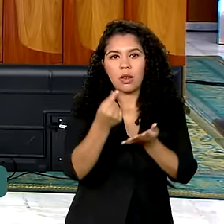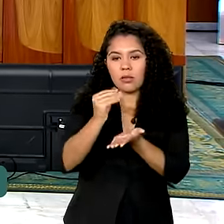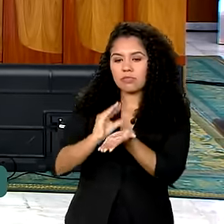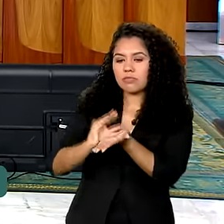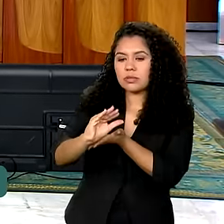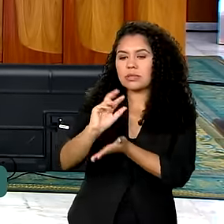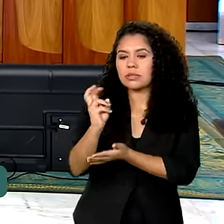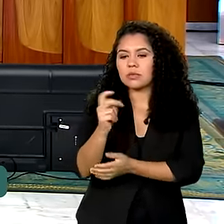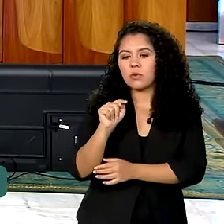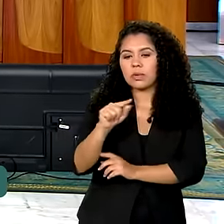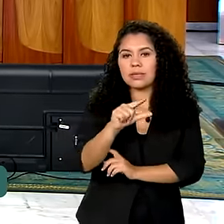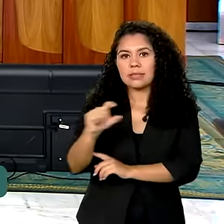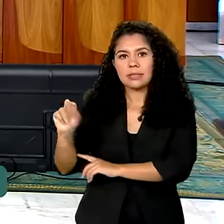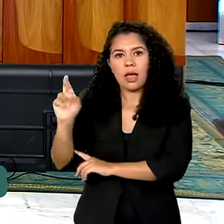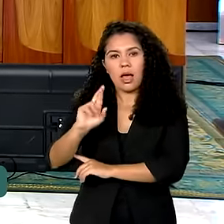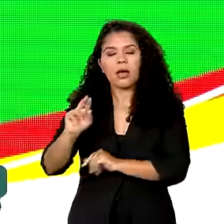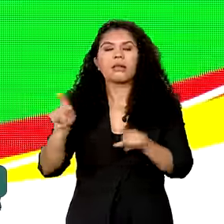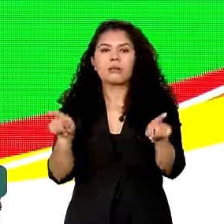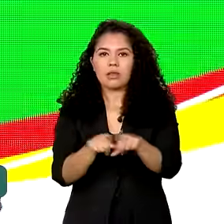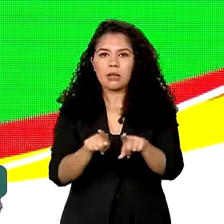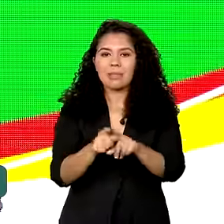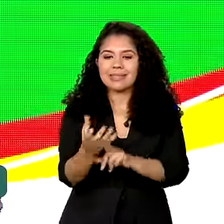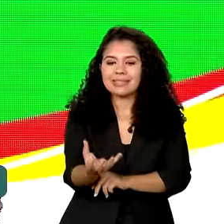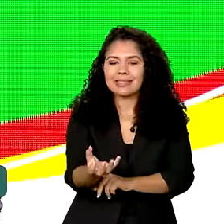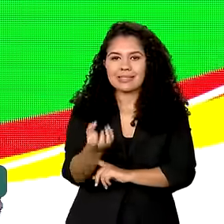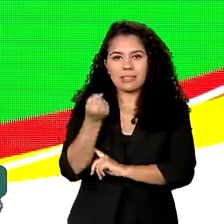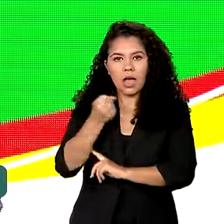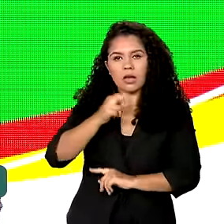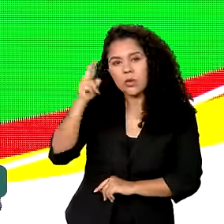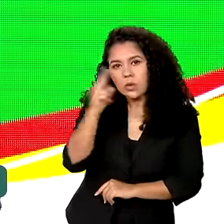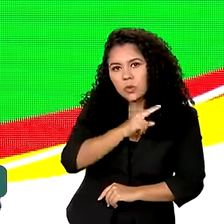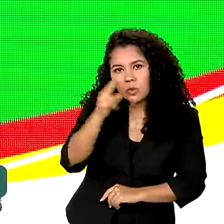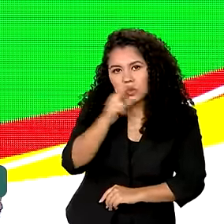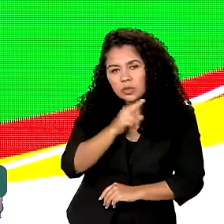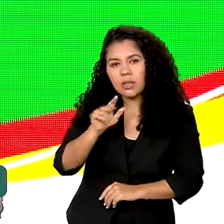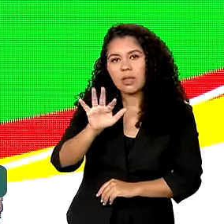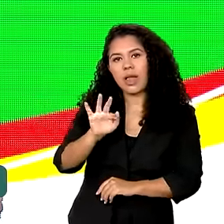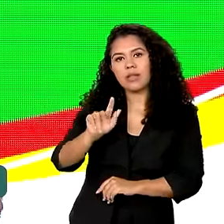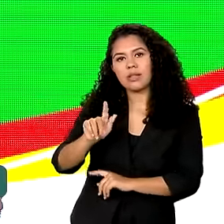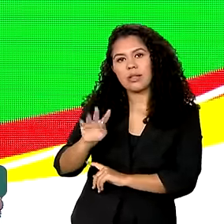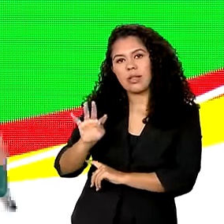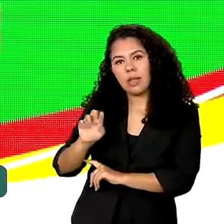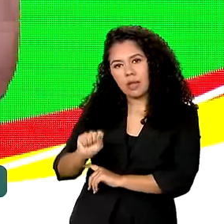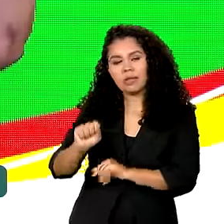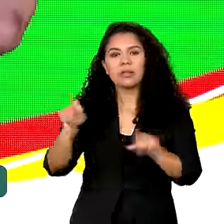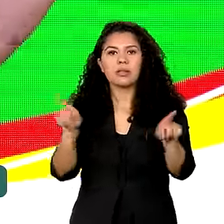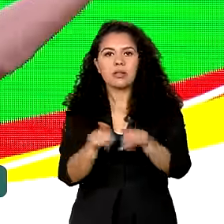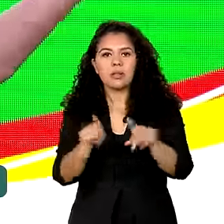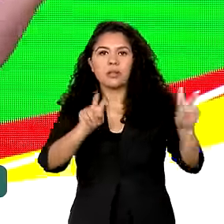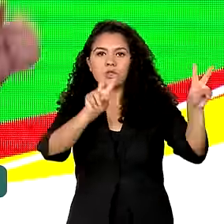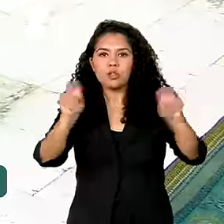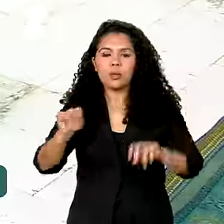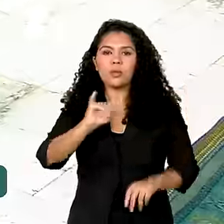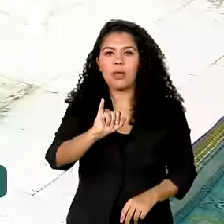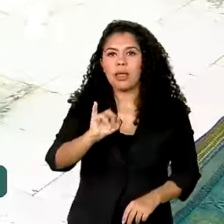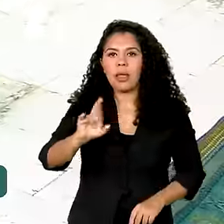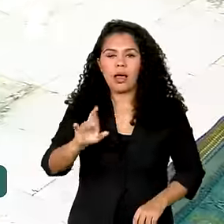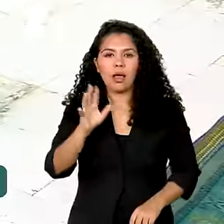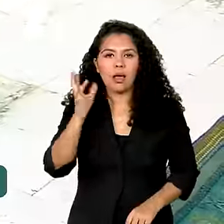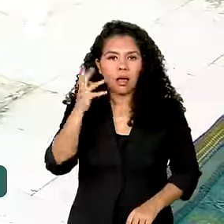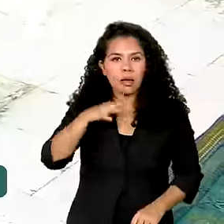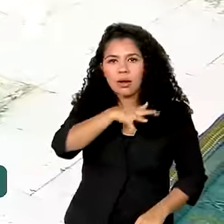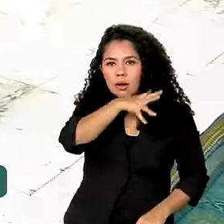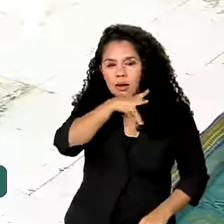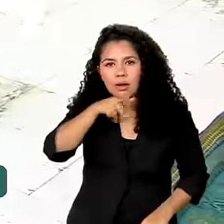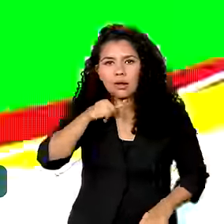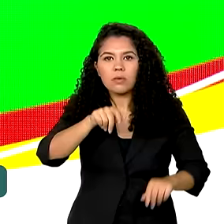o saque calamidade do FGTS e a antecipação da restituição do imposto de renda para aqueles que já enviaram